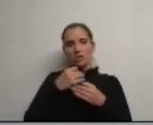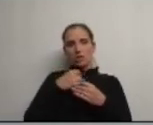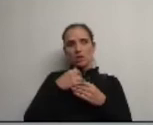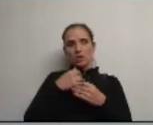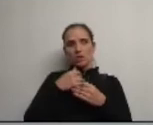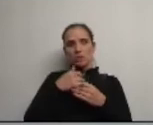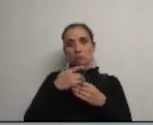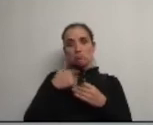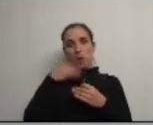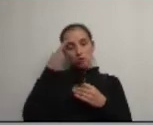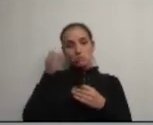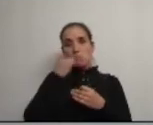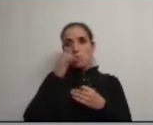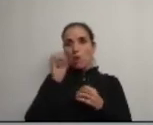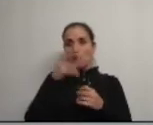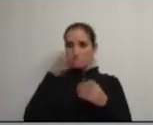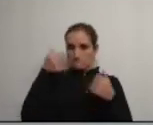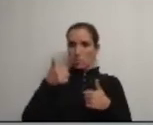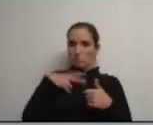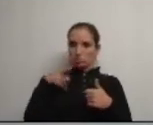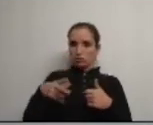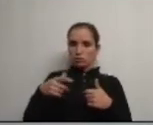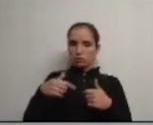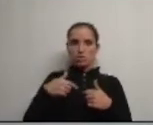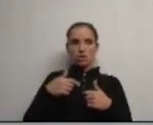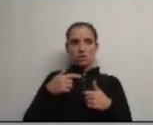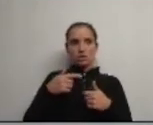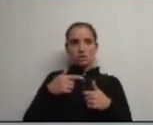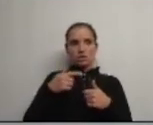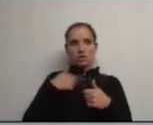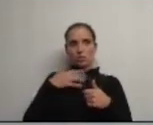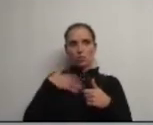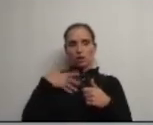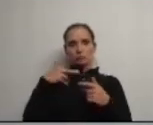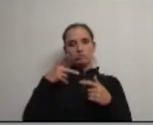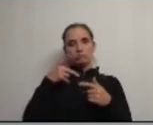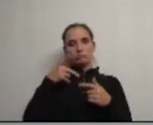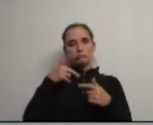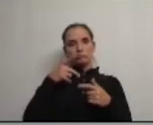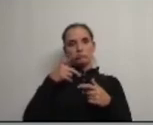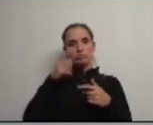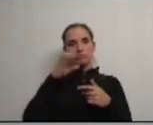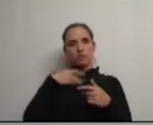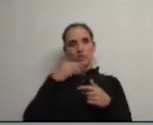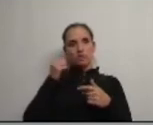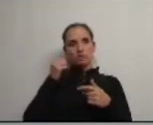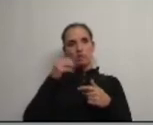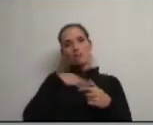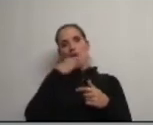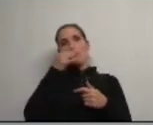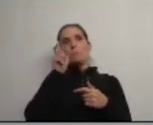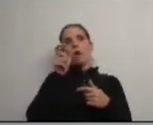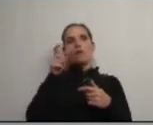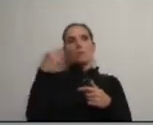não tem nada de mal é um bom português que eu não quero desiludir o CDS sendo um mau elemento ou a dizer aqui qualquer palavra